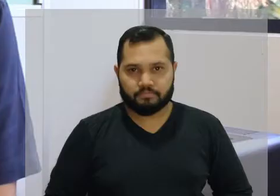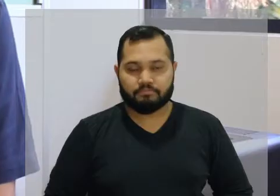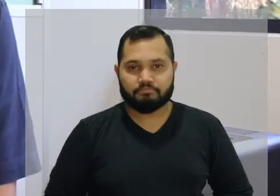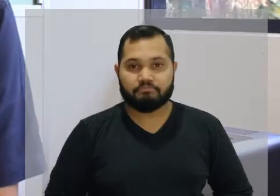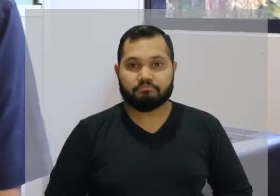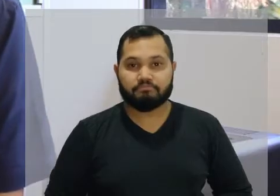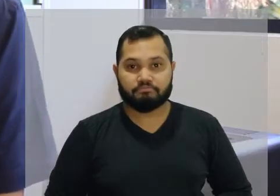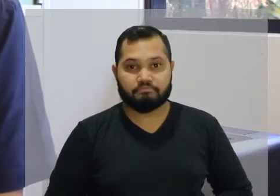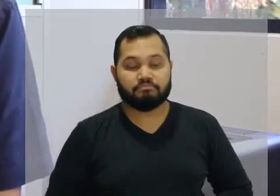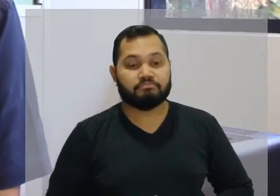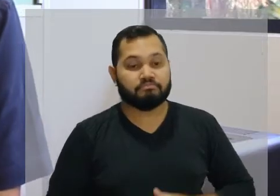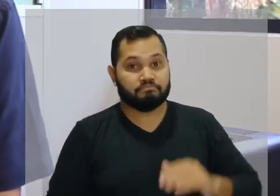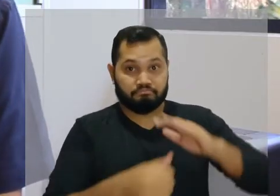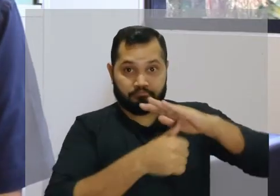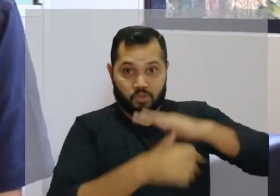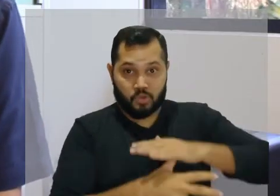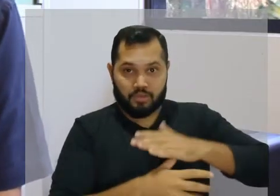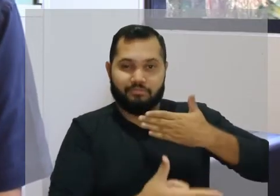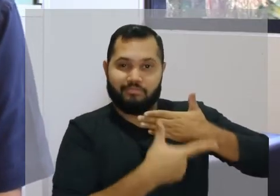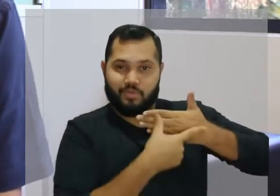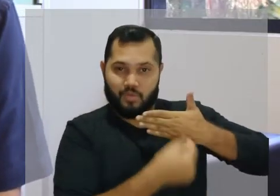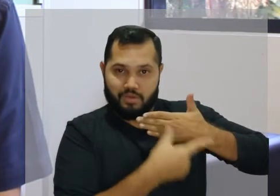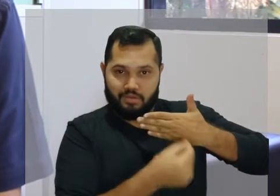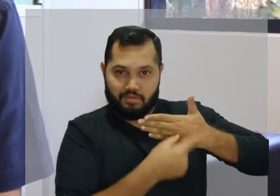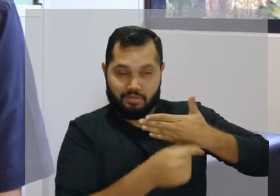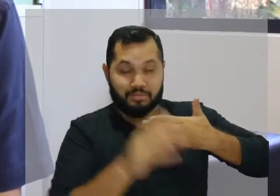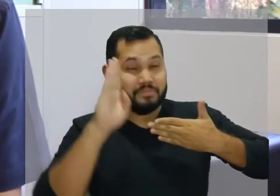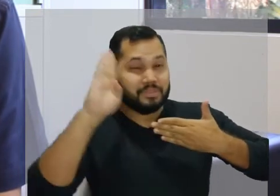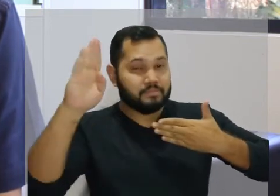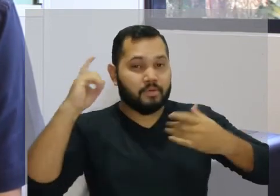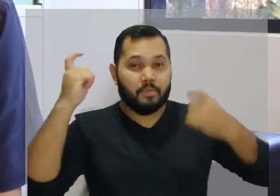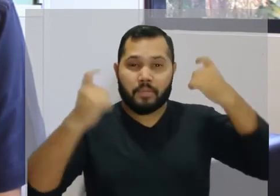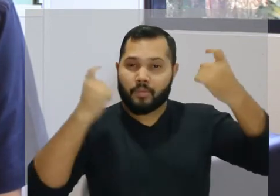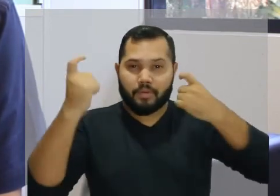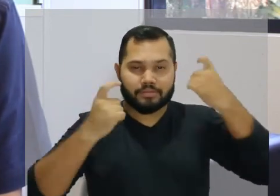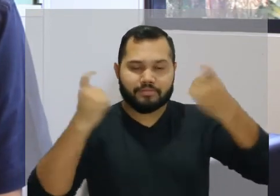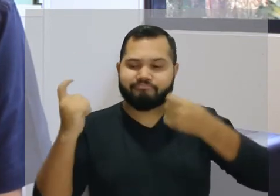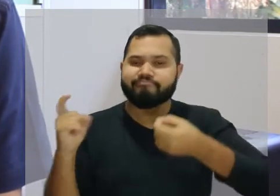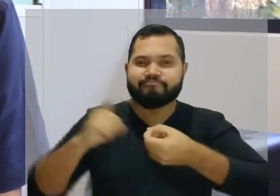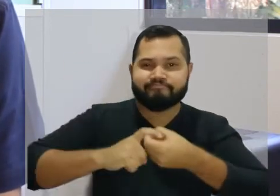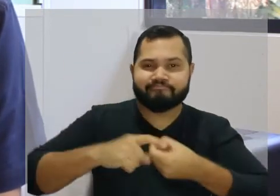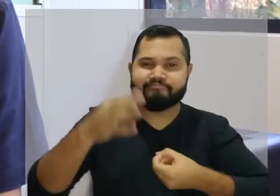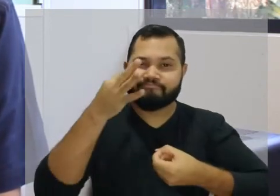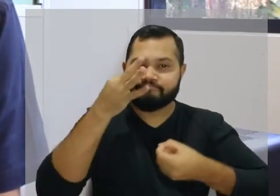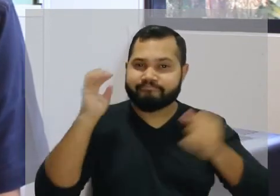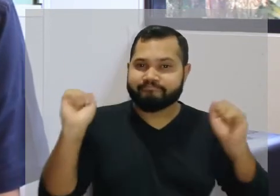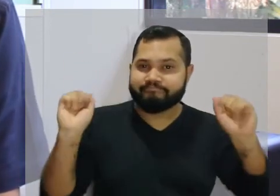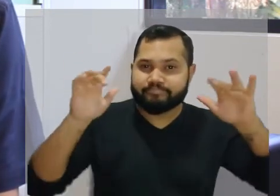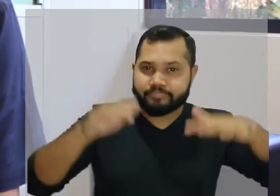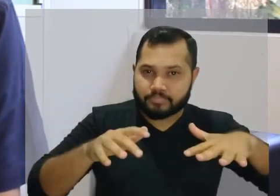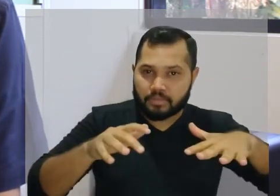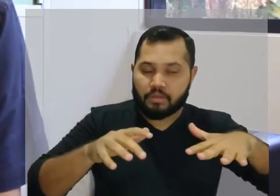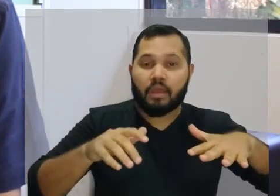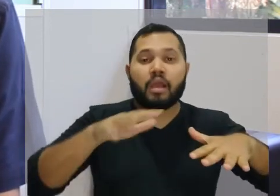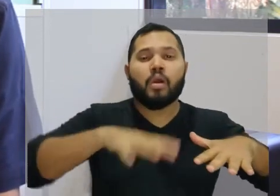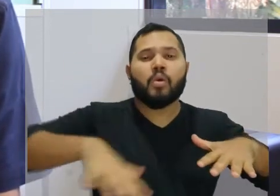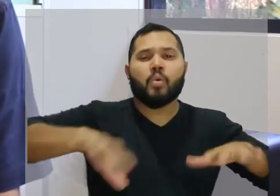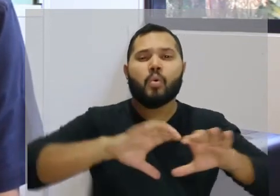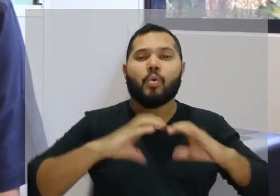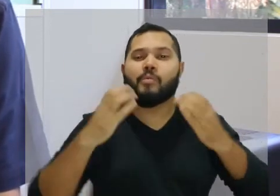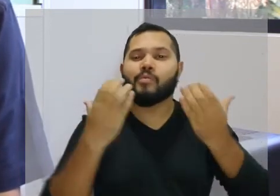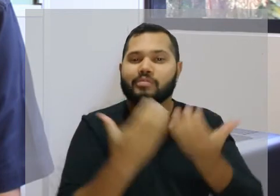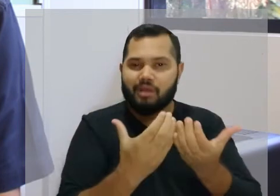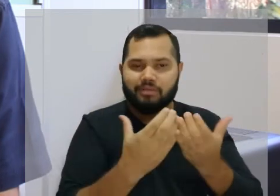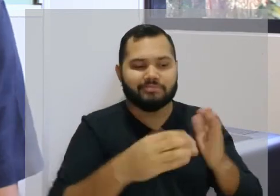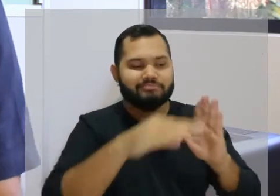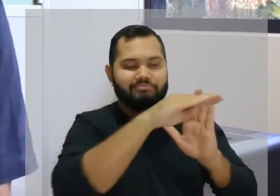Como Proreitoria de Ensino de Graduação, a nossa maior preocupação no retorno é que a comunidade siga todas